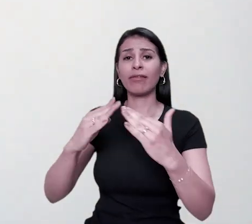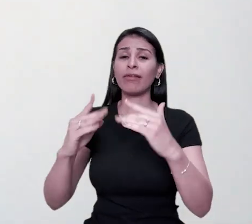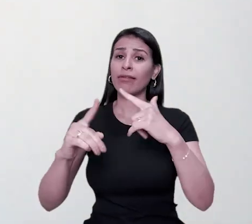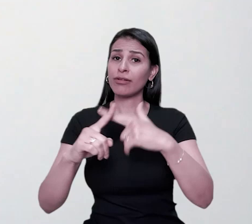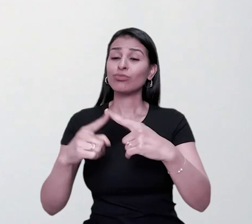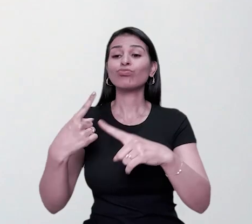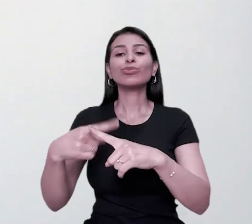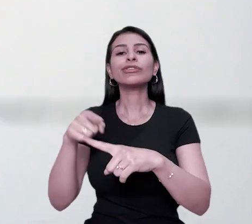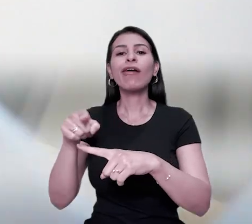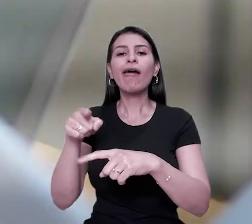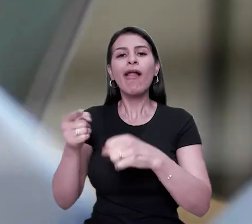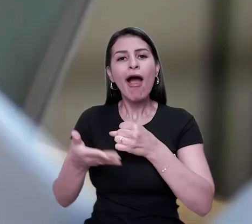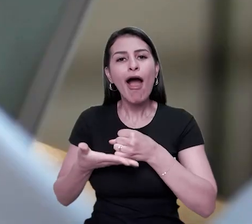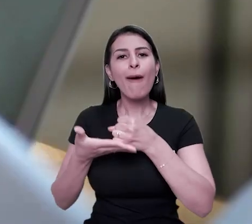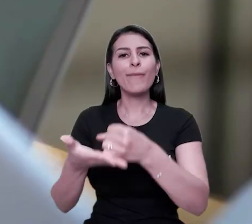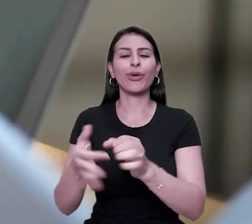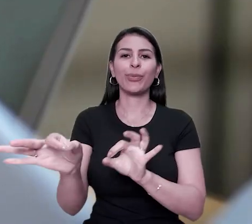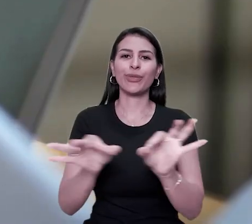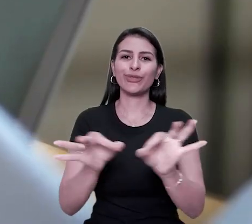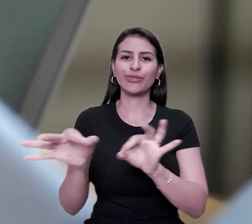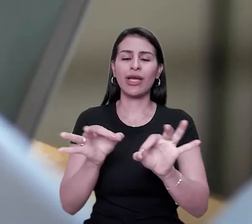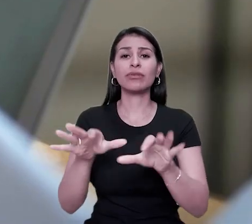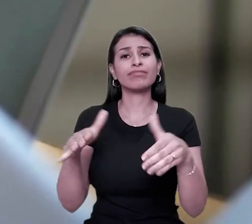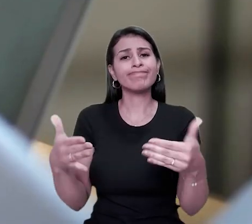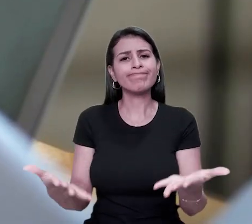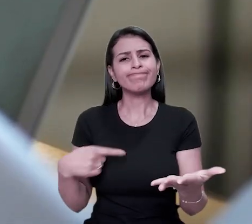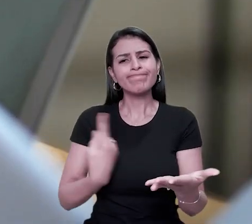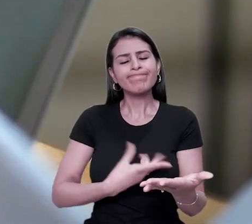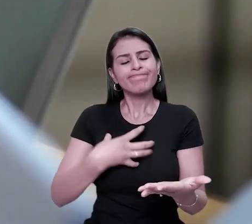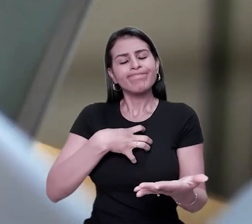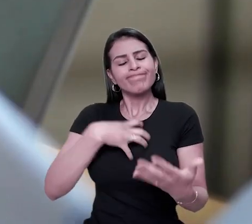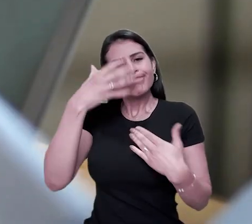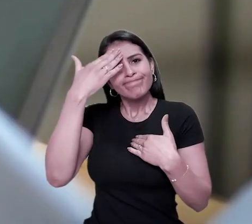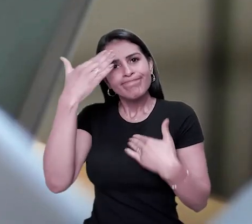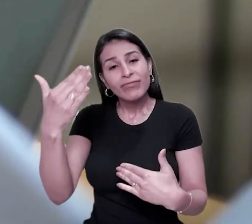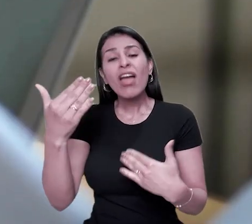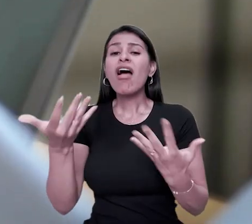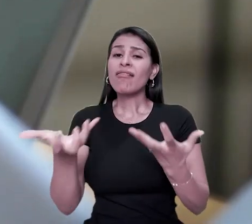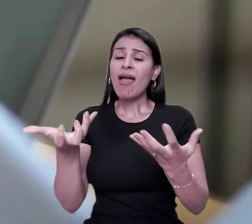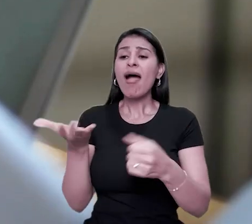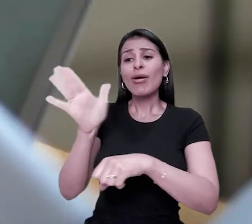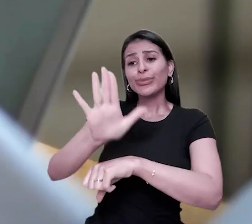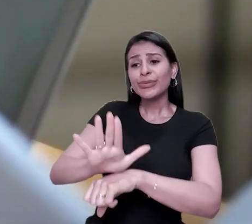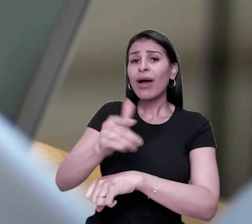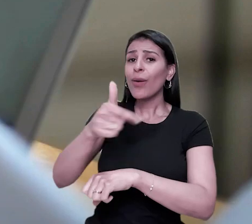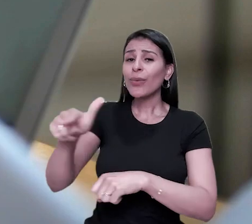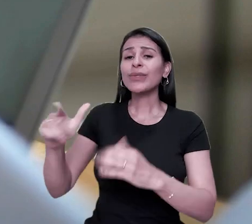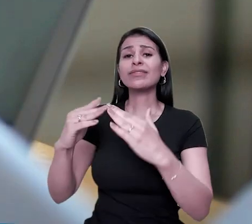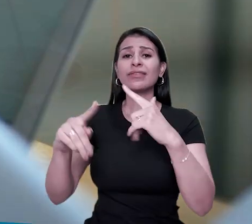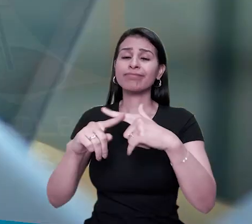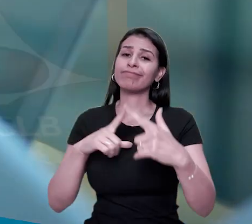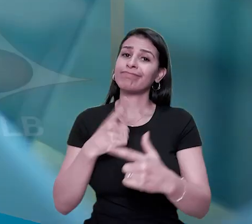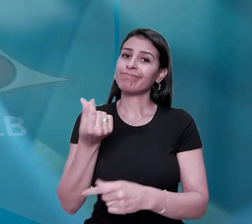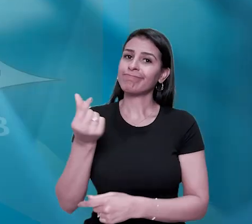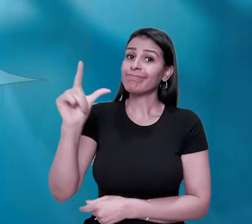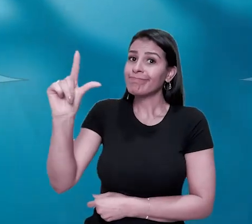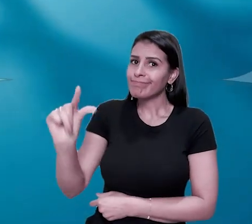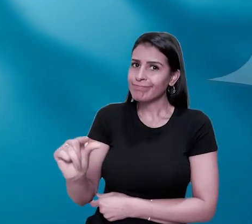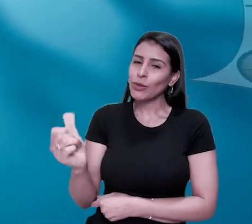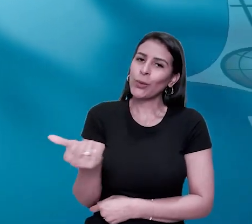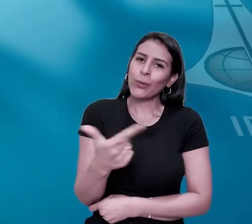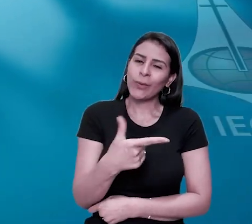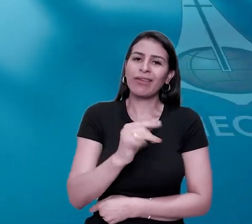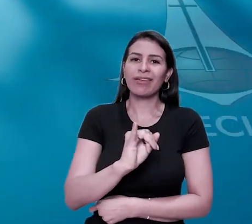projetos. Em gratidão, buscamos repartir dons com outras igrejas que têm menos recursos que a ESLB. Temos